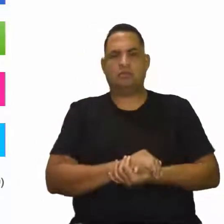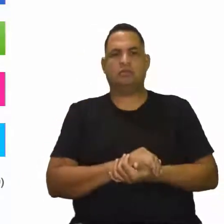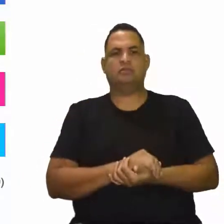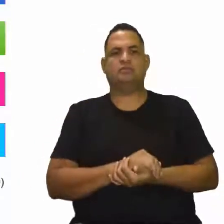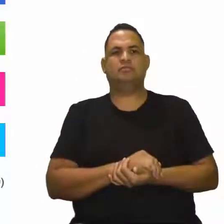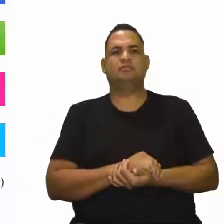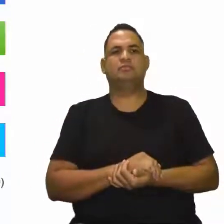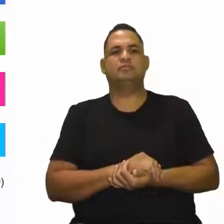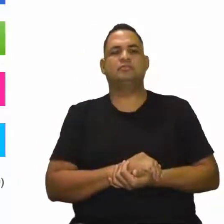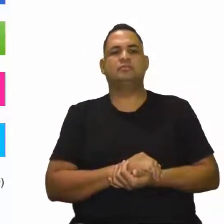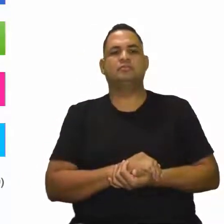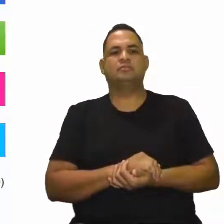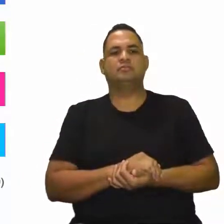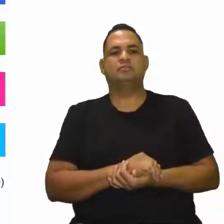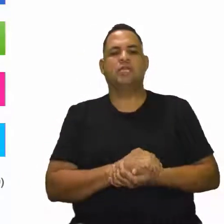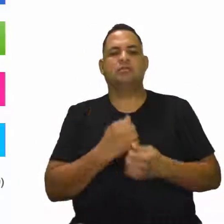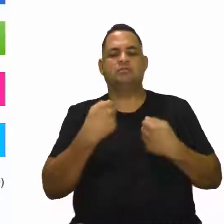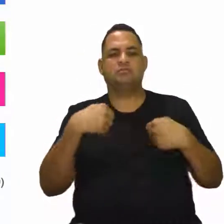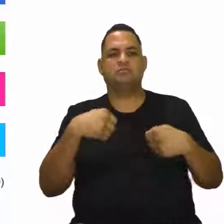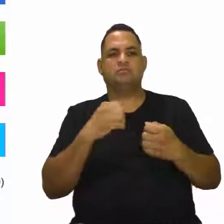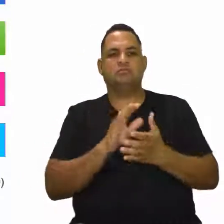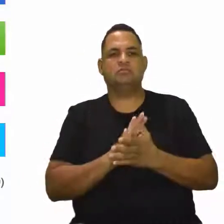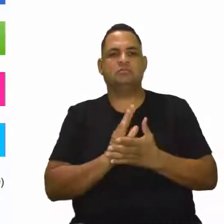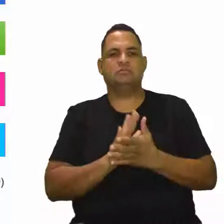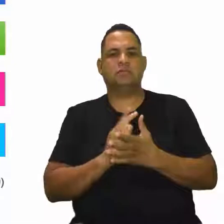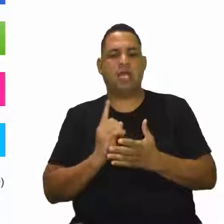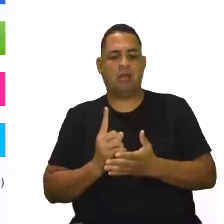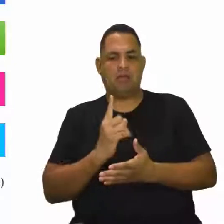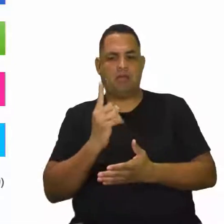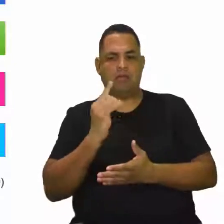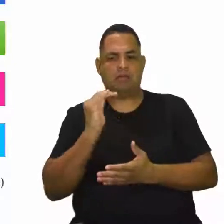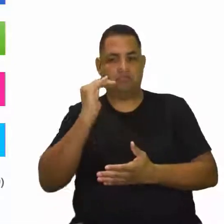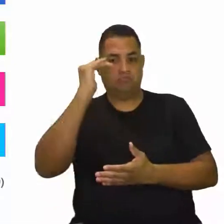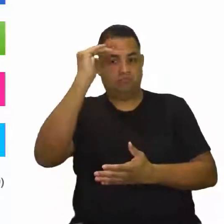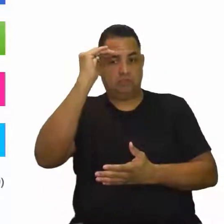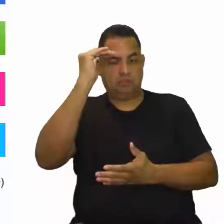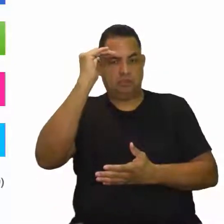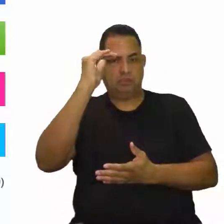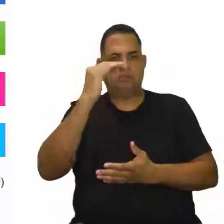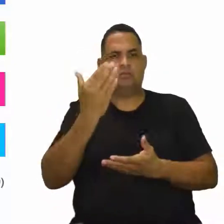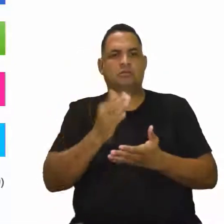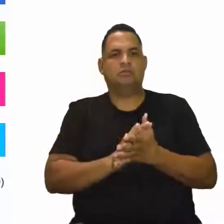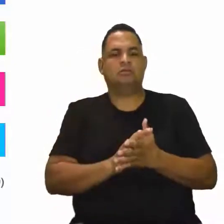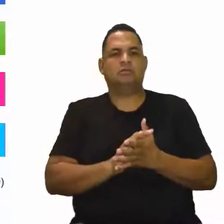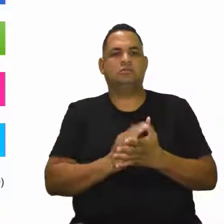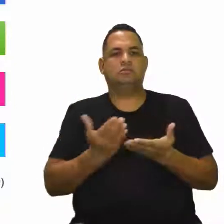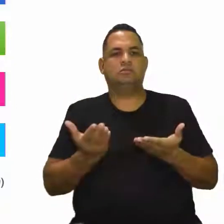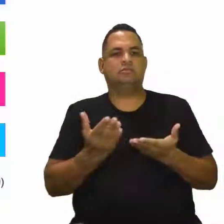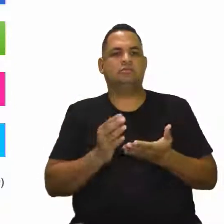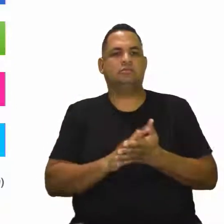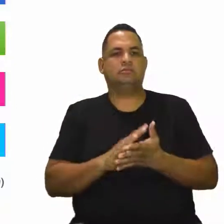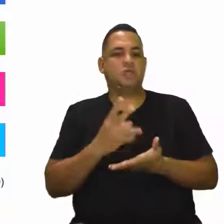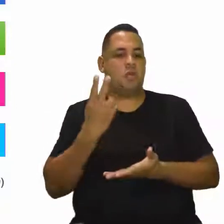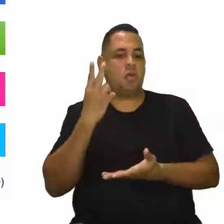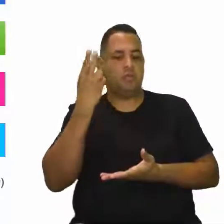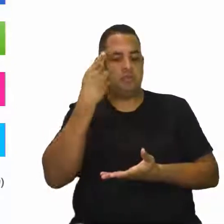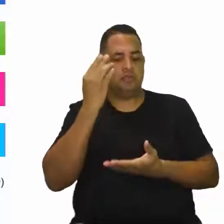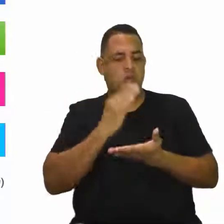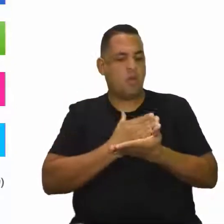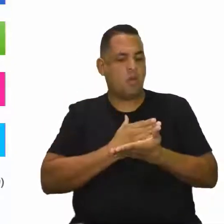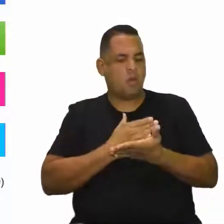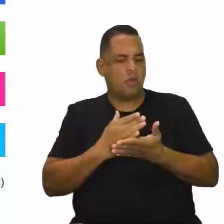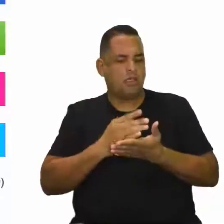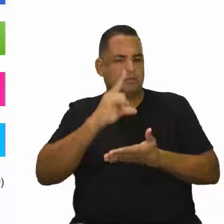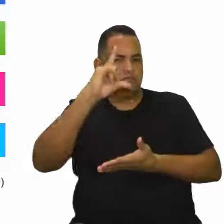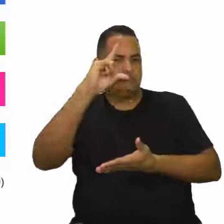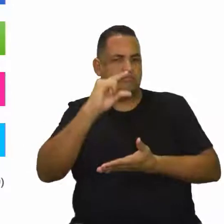Essa pessoa, ela possivelmente já foi um pouquinho mais alta, né? Então, a estatura dela normalmente diminui mais